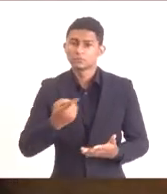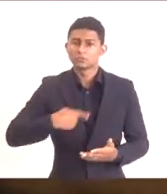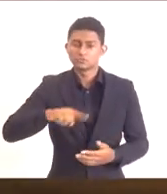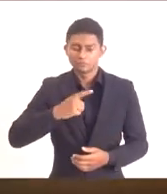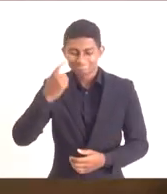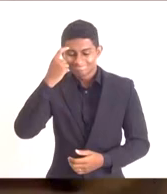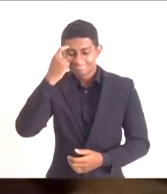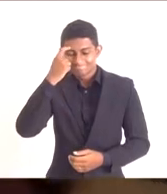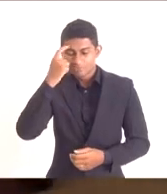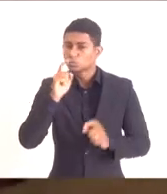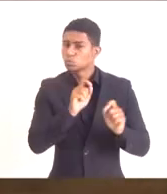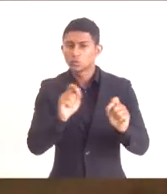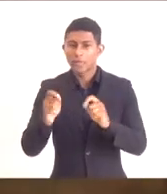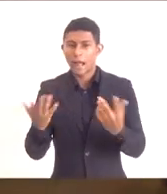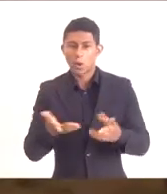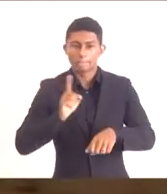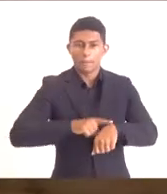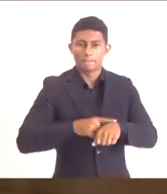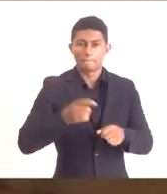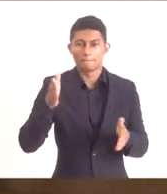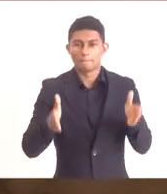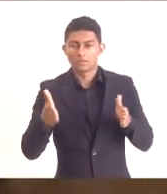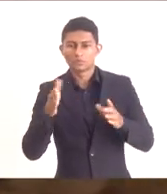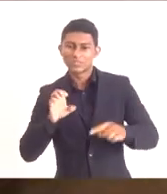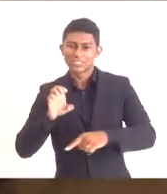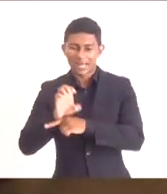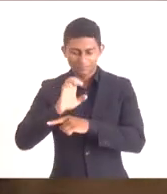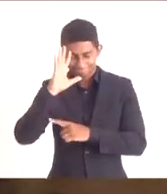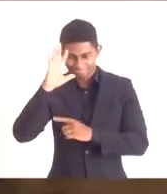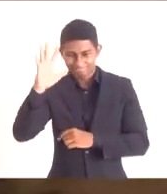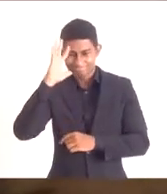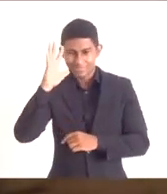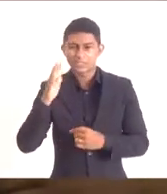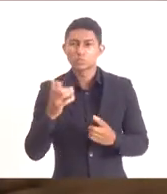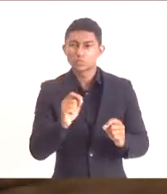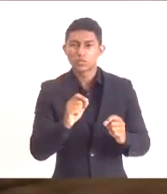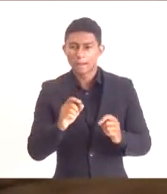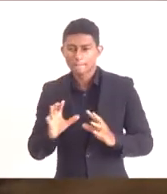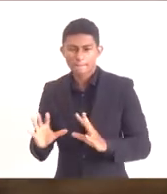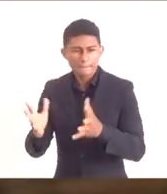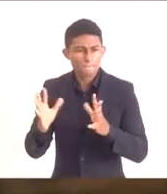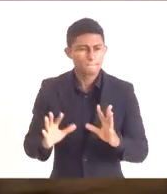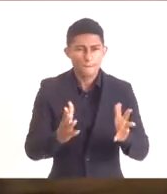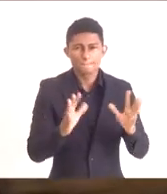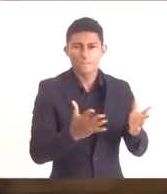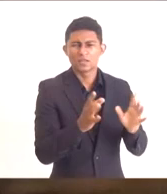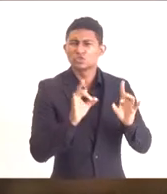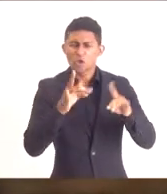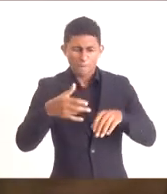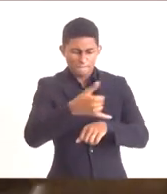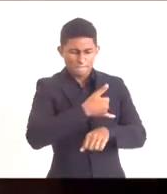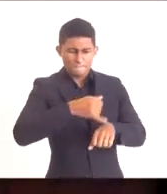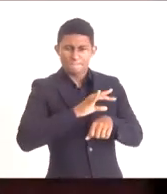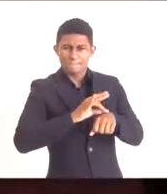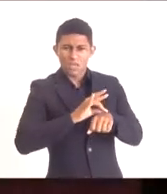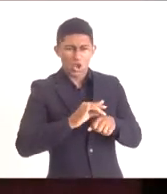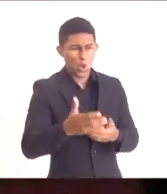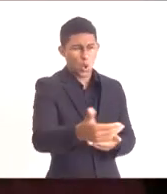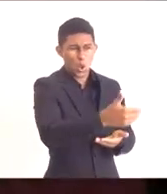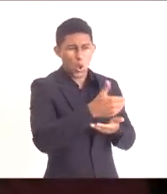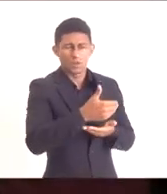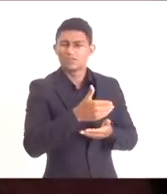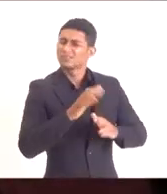momento que o Estado possa pensar em desenvolver para além do petróleo, além dos royalties e